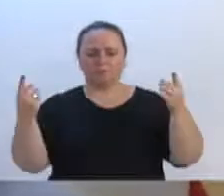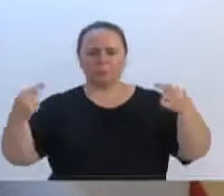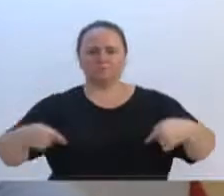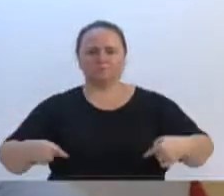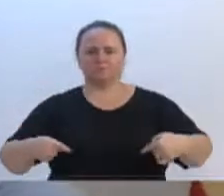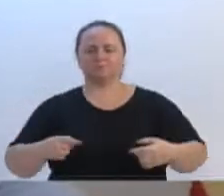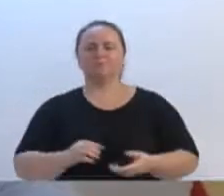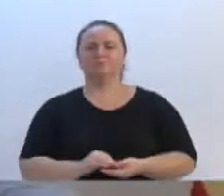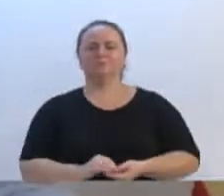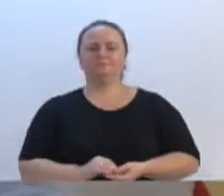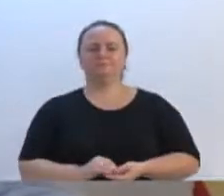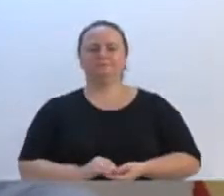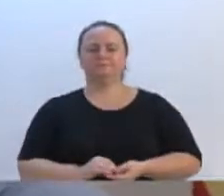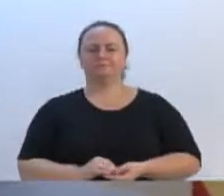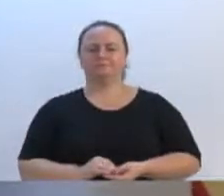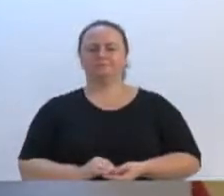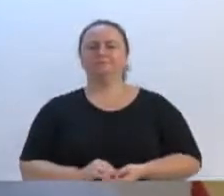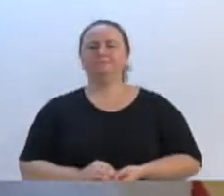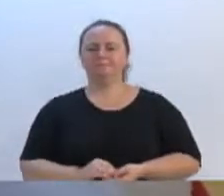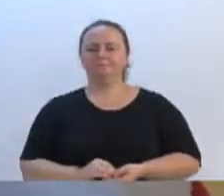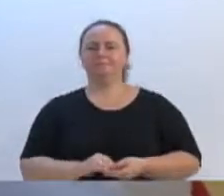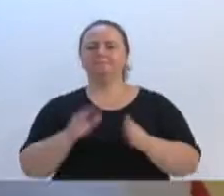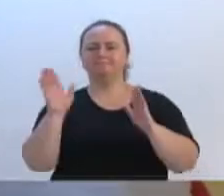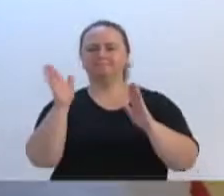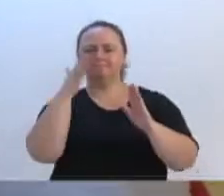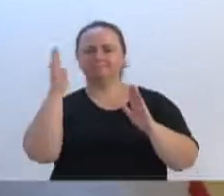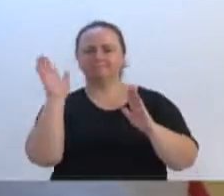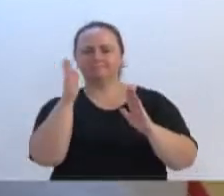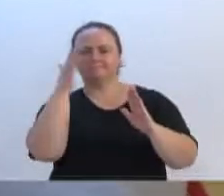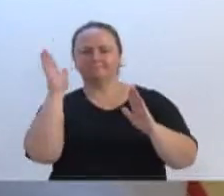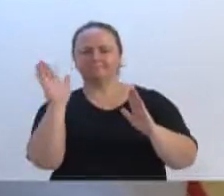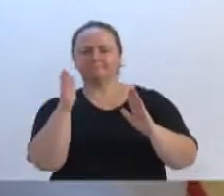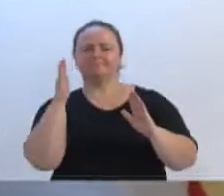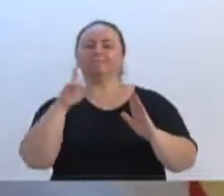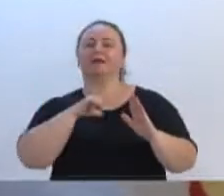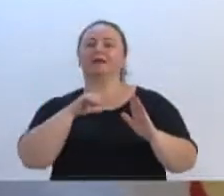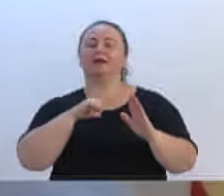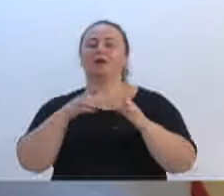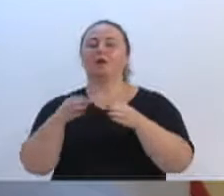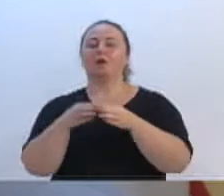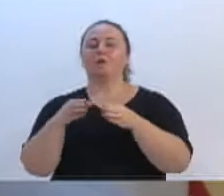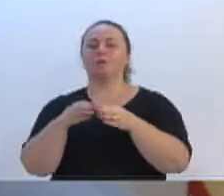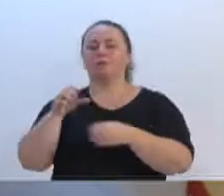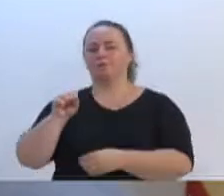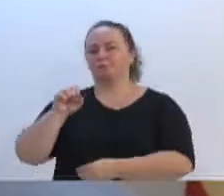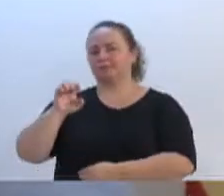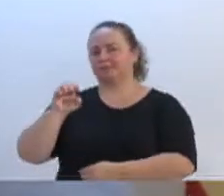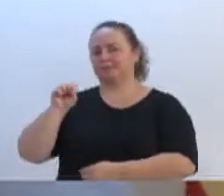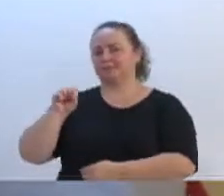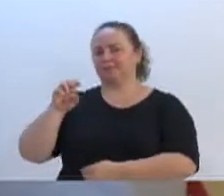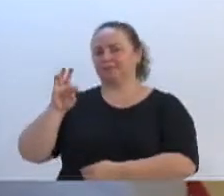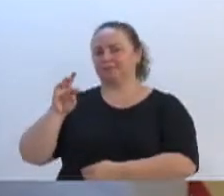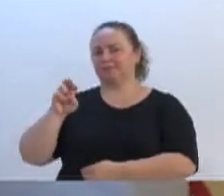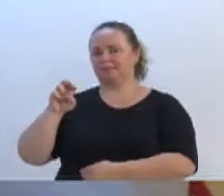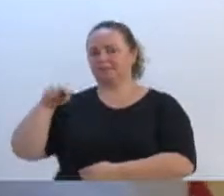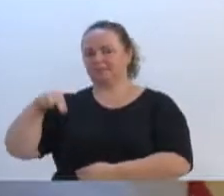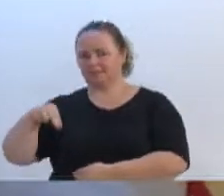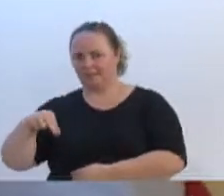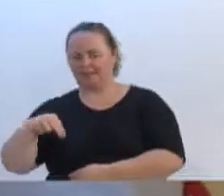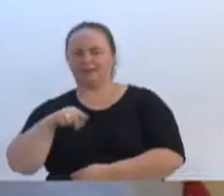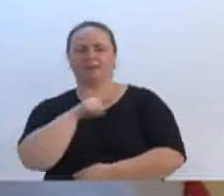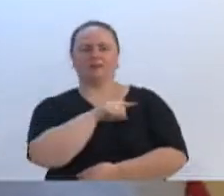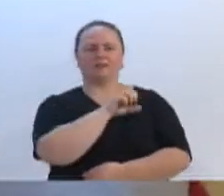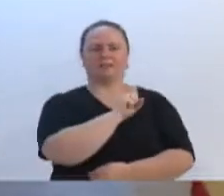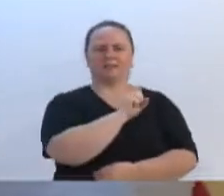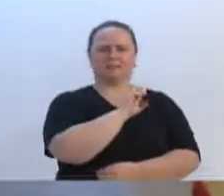Também teve a oportunidade, pode mostrar umas fotos ali, onde a equipe Sestrem versus Senegal, prevenção extintores